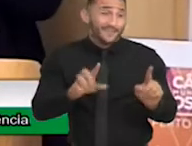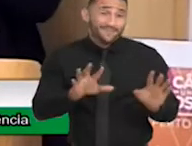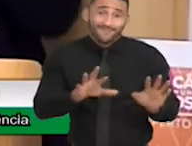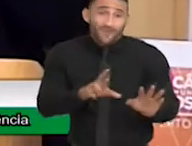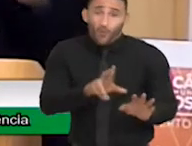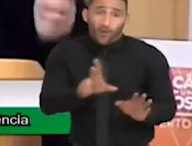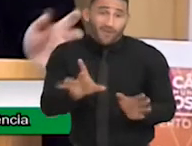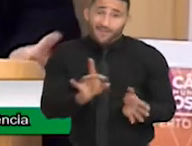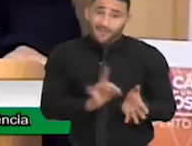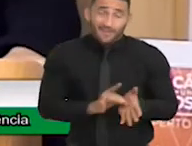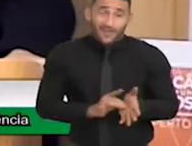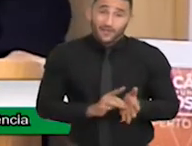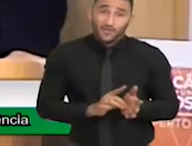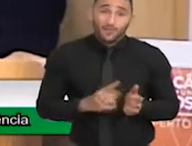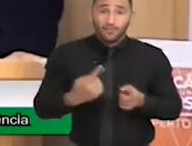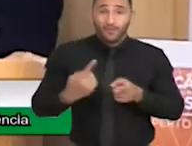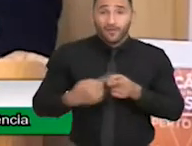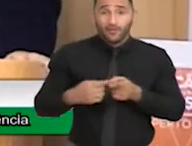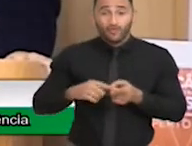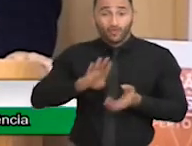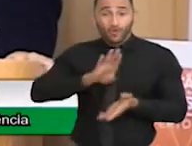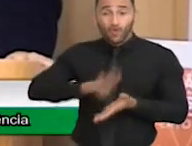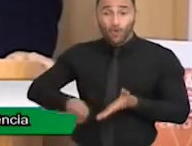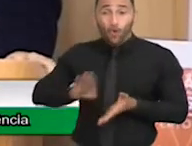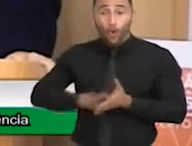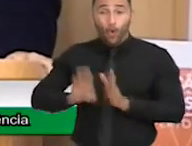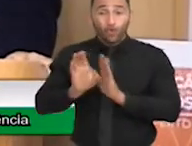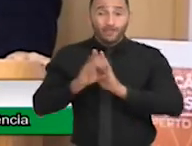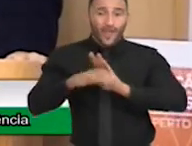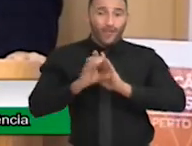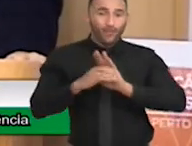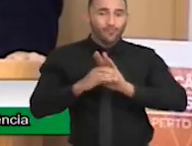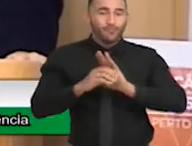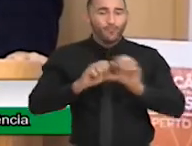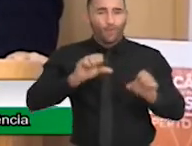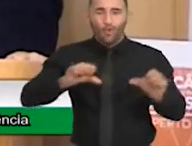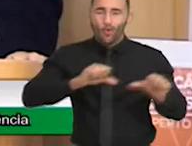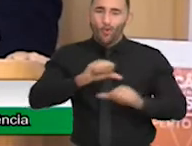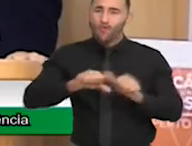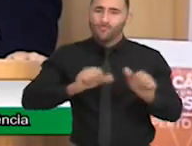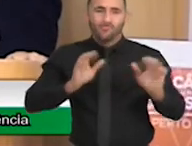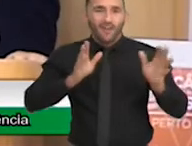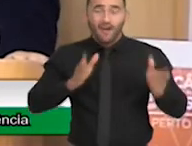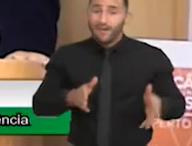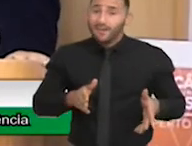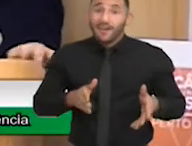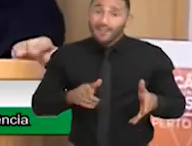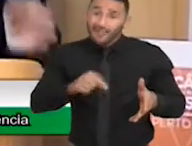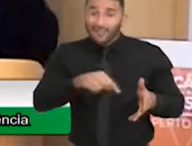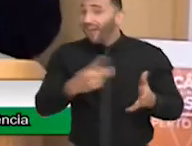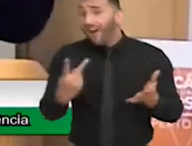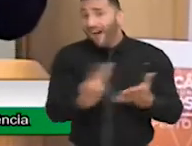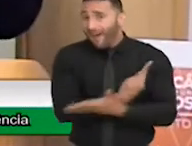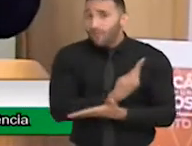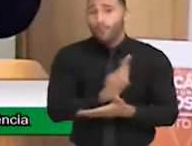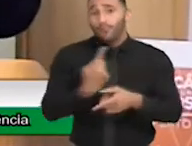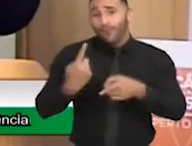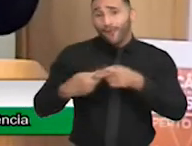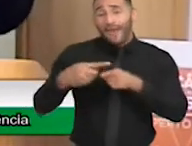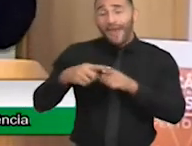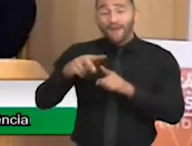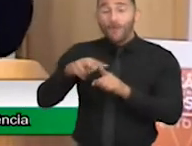Pena que foi extinto, porque esses conceitos foram mudados, e mudados erroneamente por uma visão